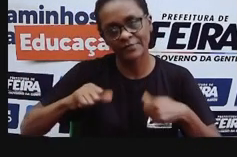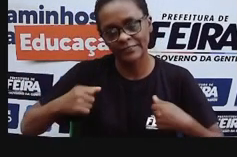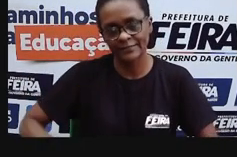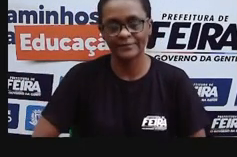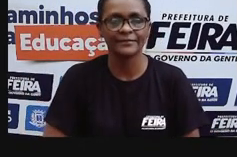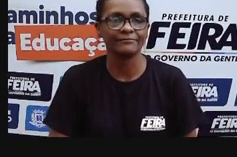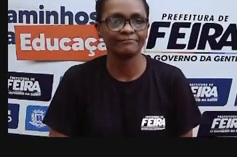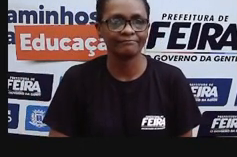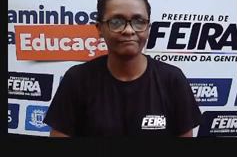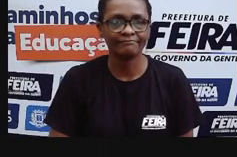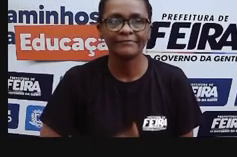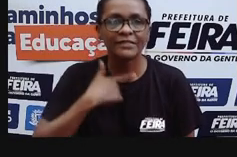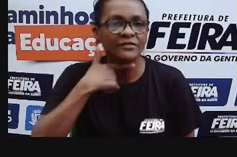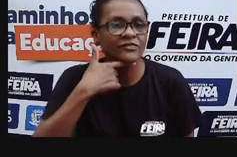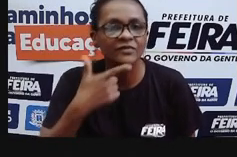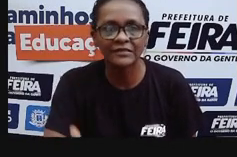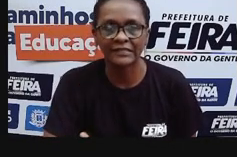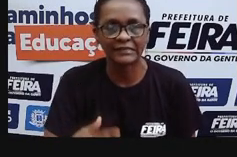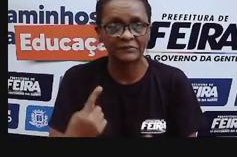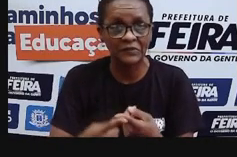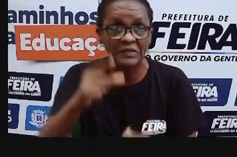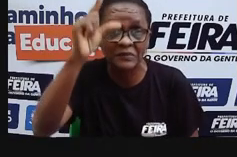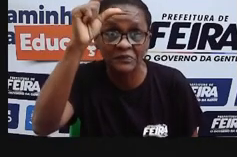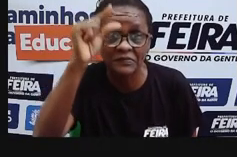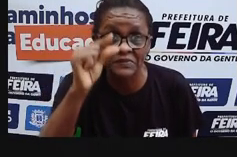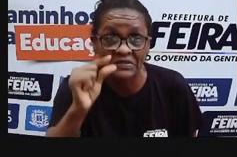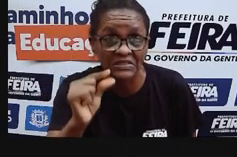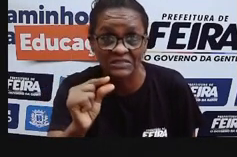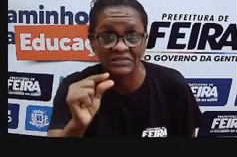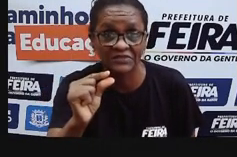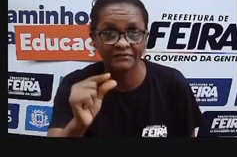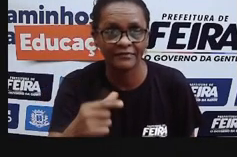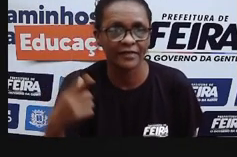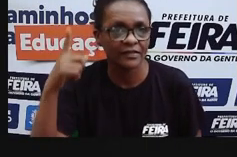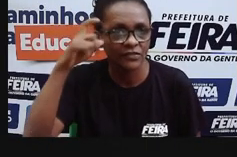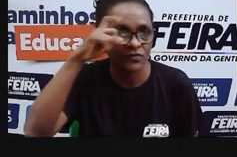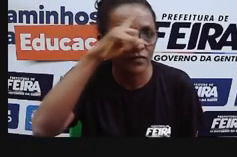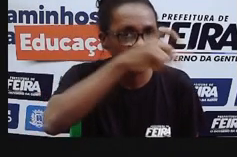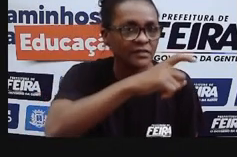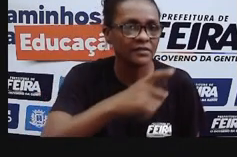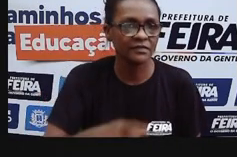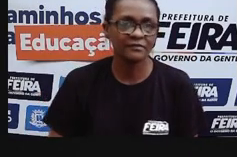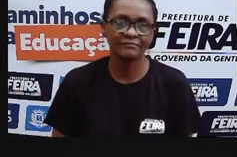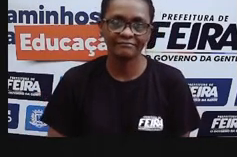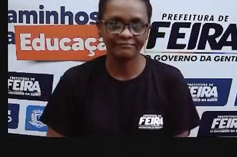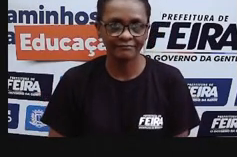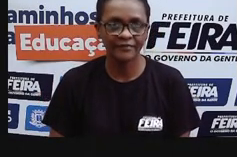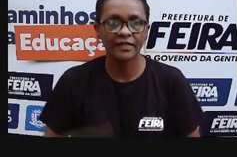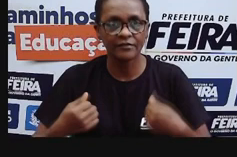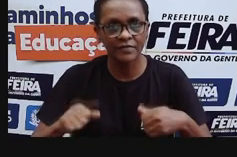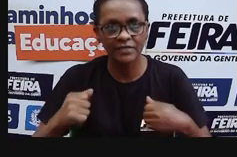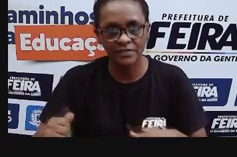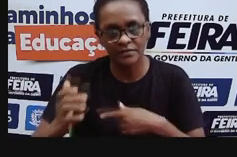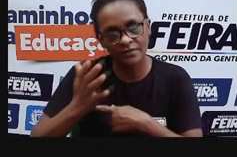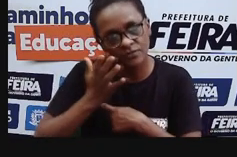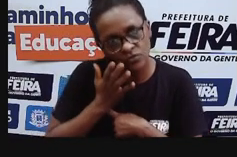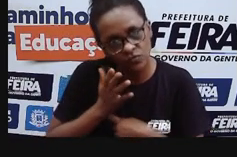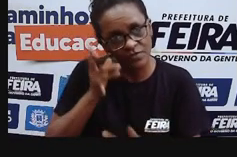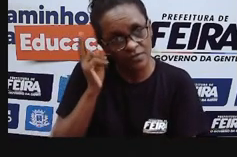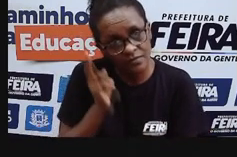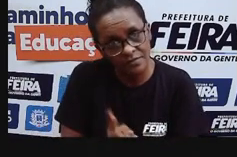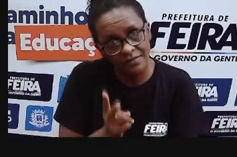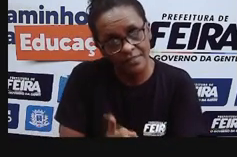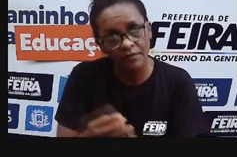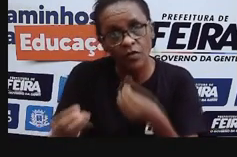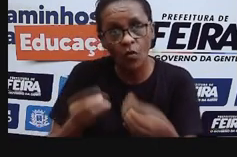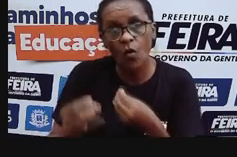instrumentos ópticos para aumentar o tamanho dos objetos observados ou dos seres vivos observados,